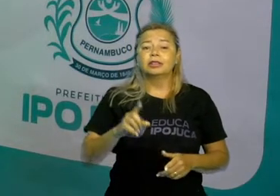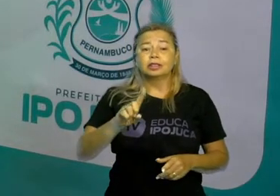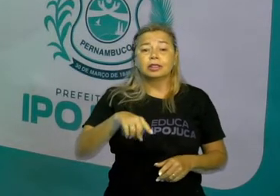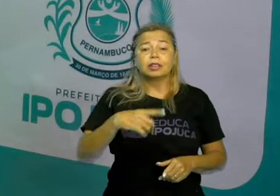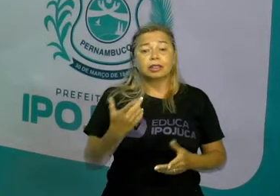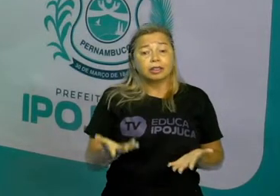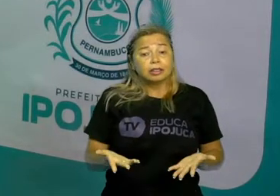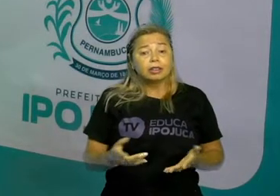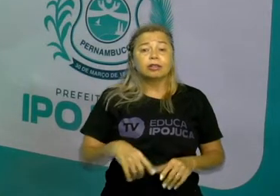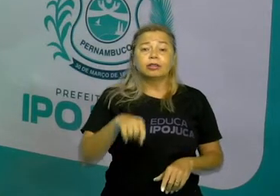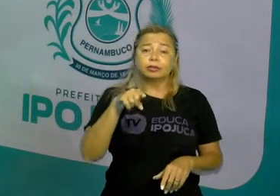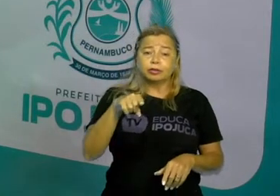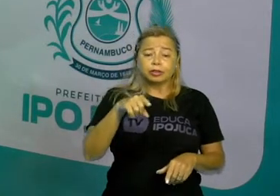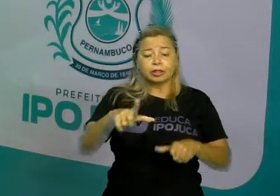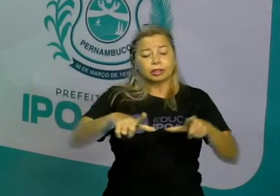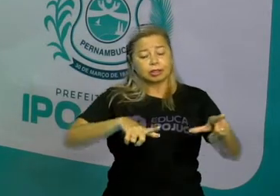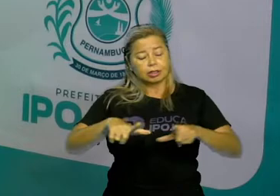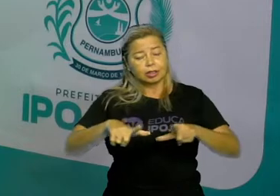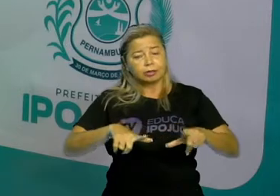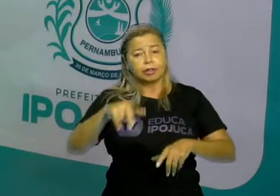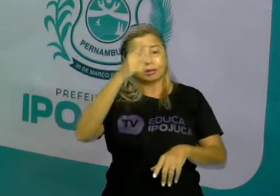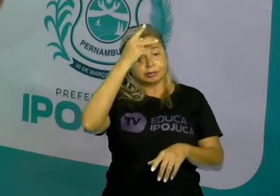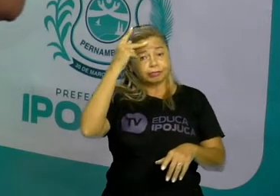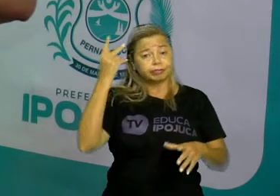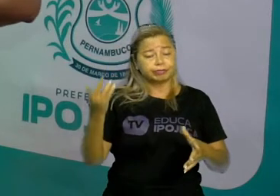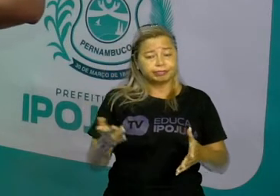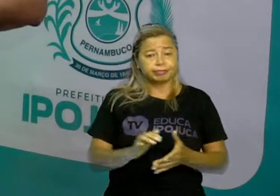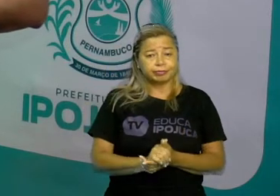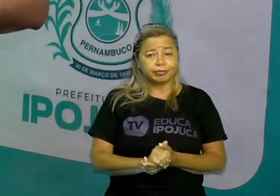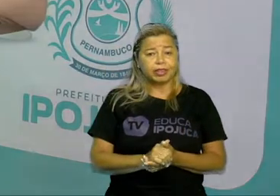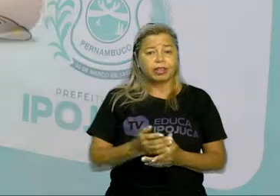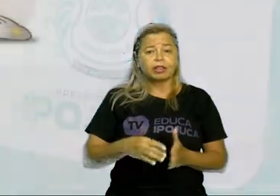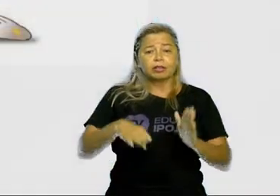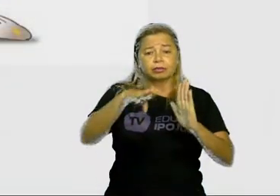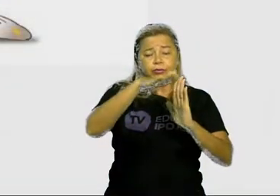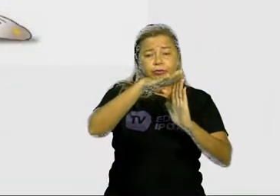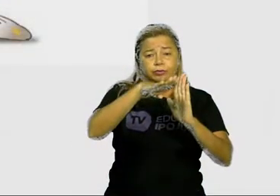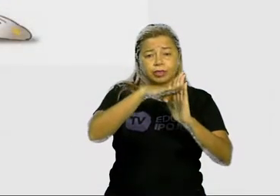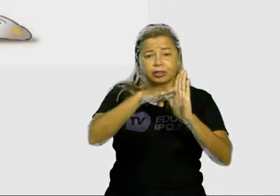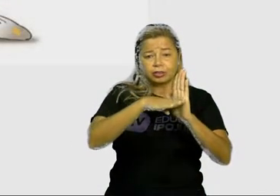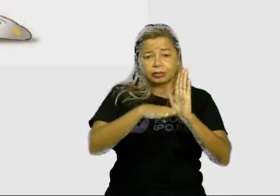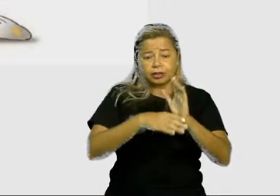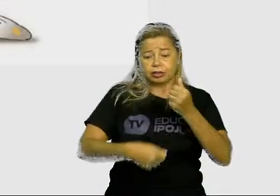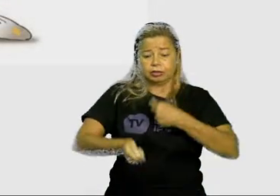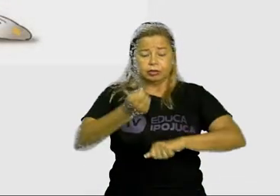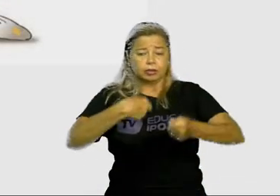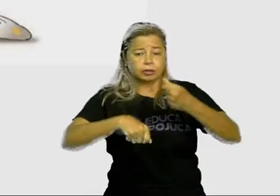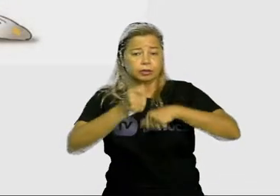assim que funciona o capitalismo. As fases do capitalismo. Nós temos três.